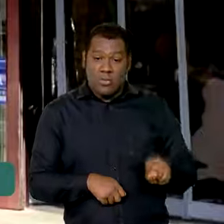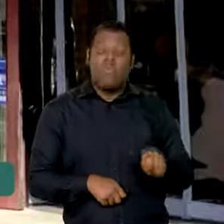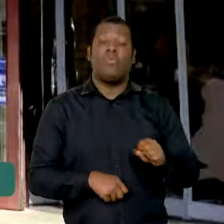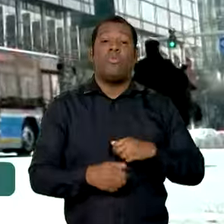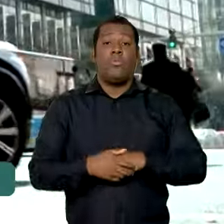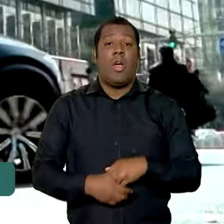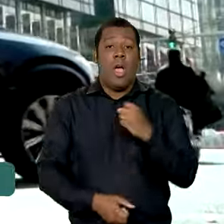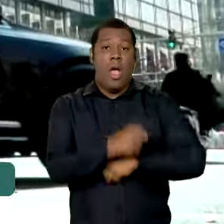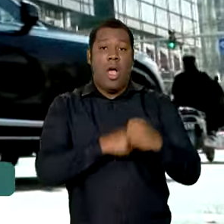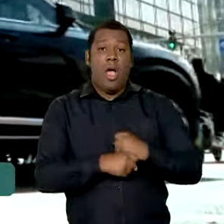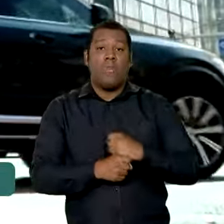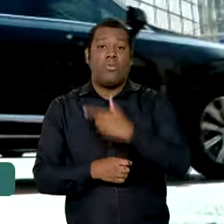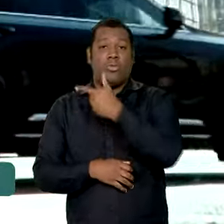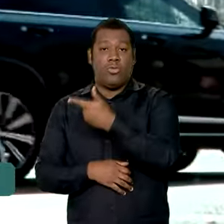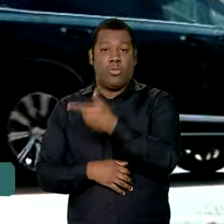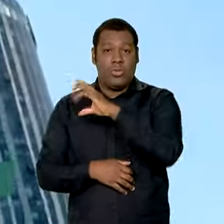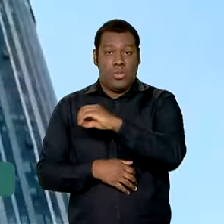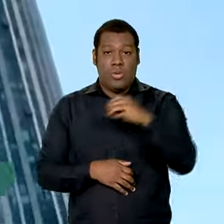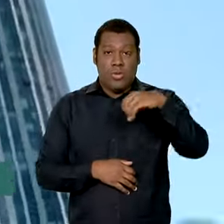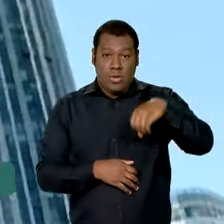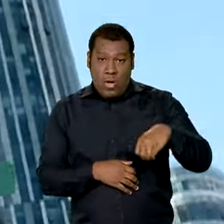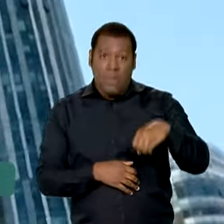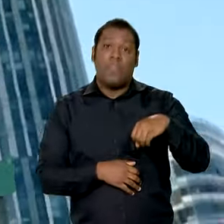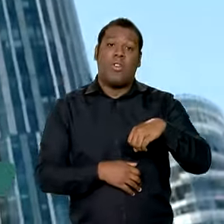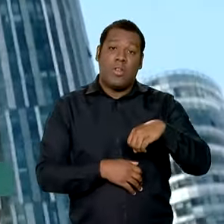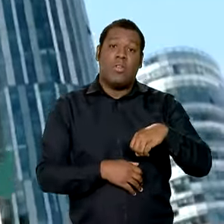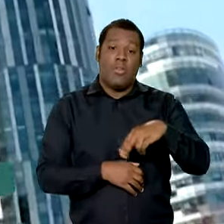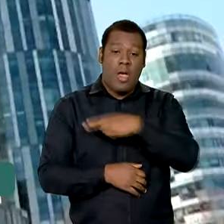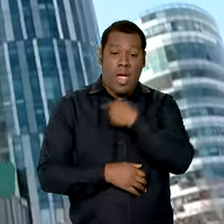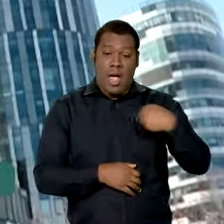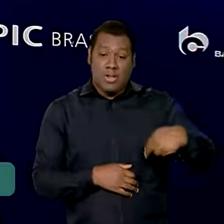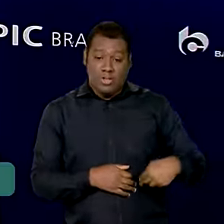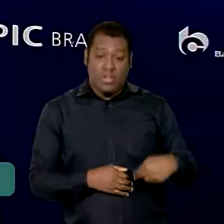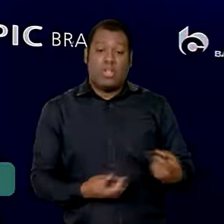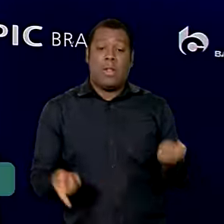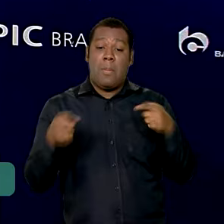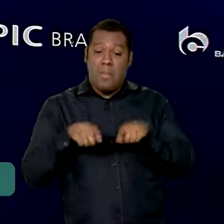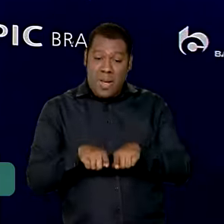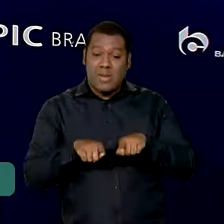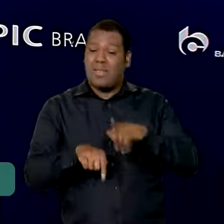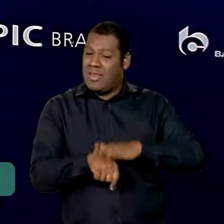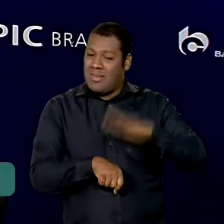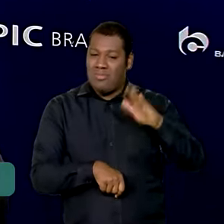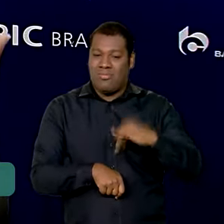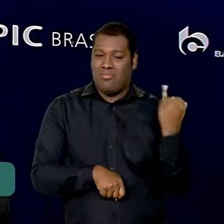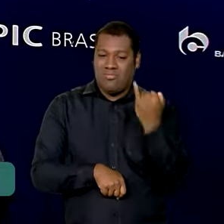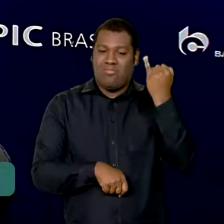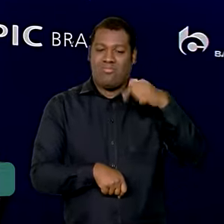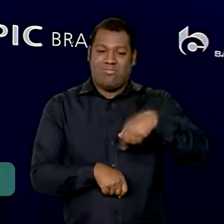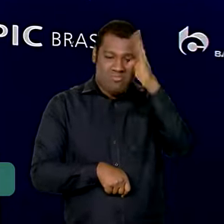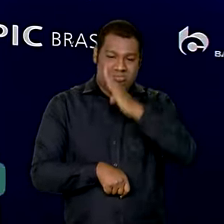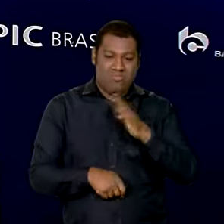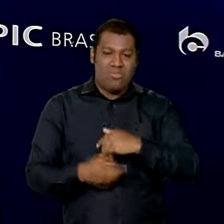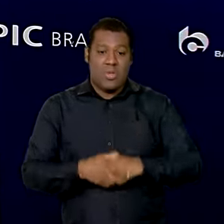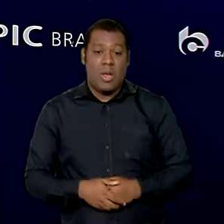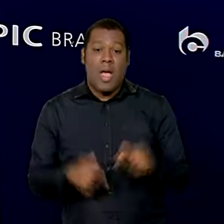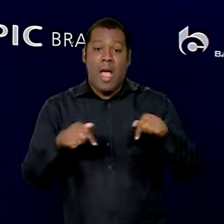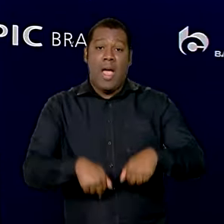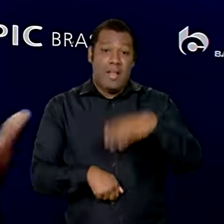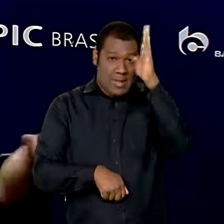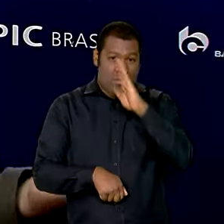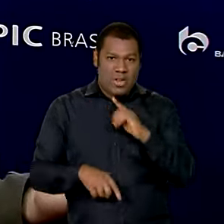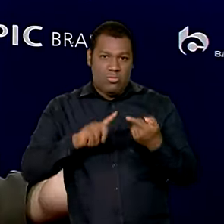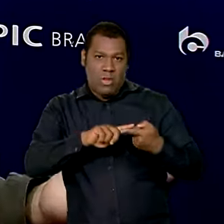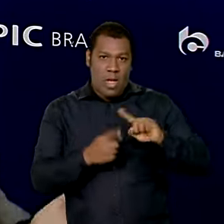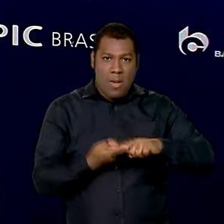asiático se consolidou como o maior parceiro comercial do Brasil. A China é o principal destino das exportações brasileiras.